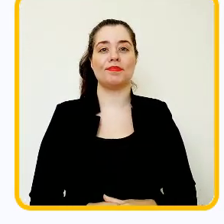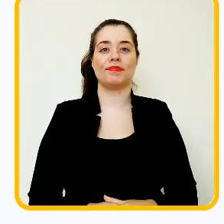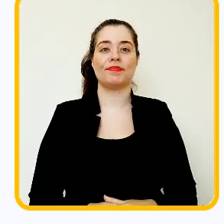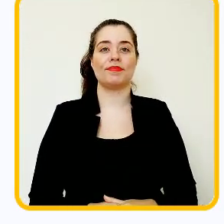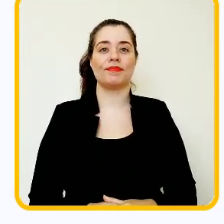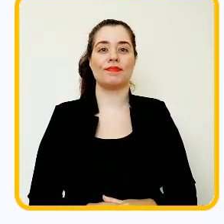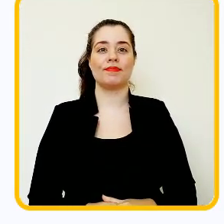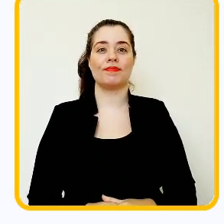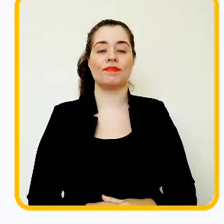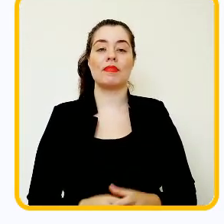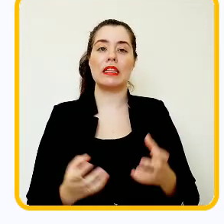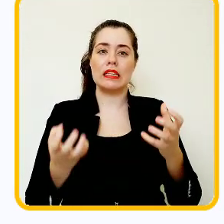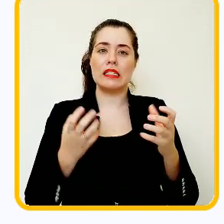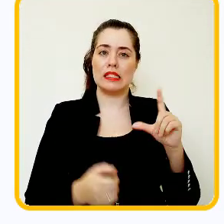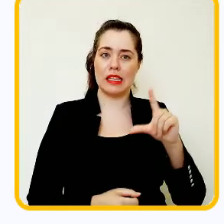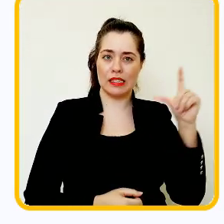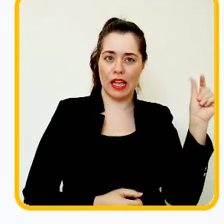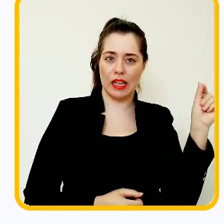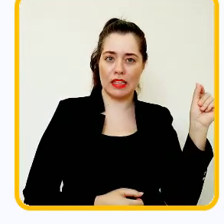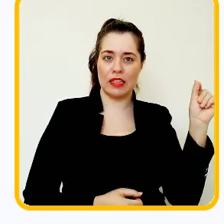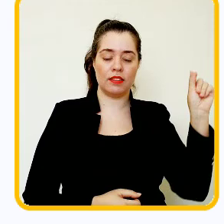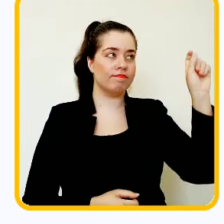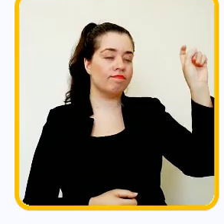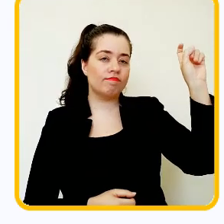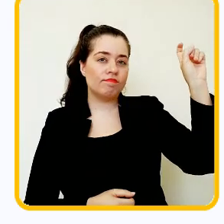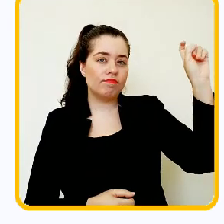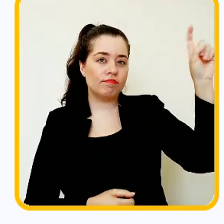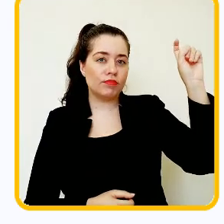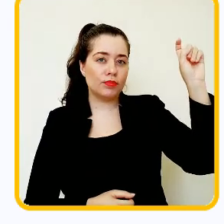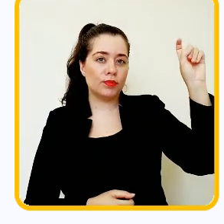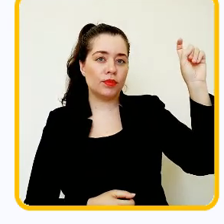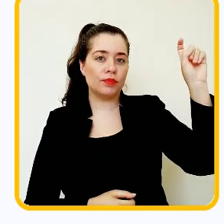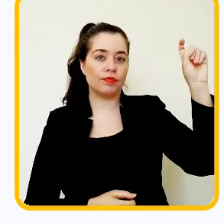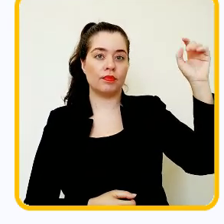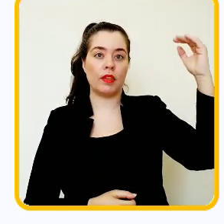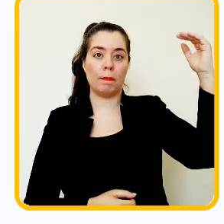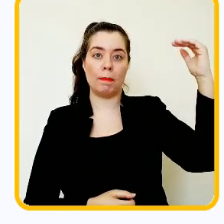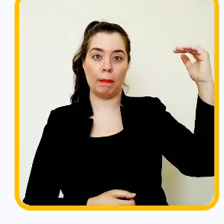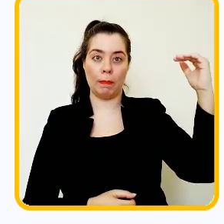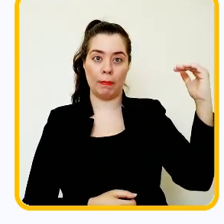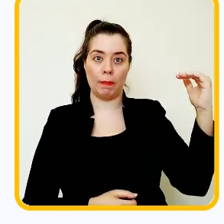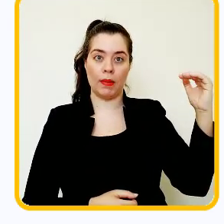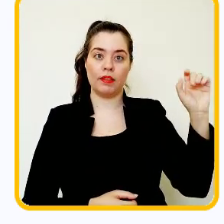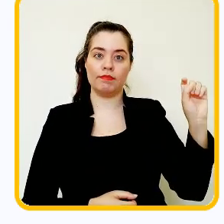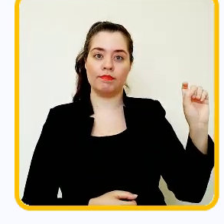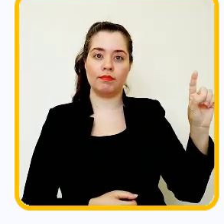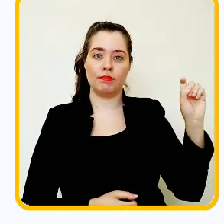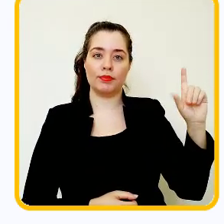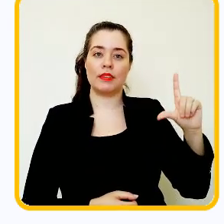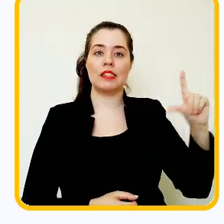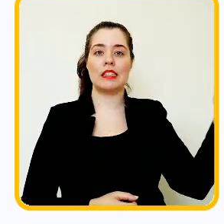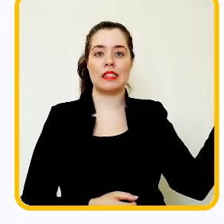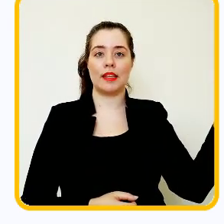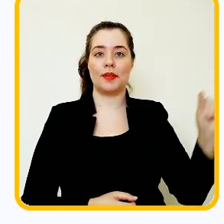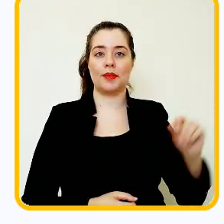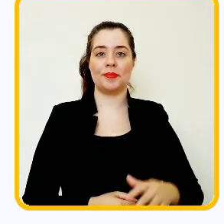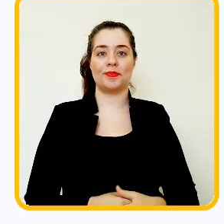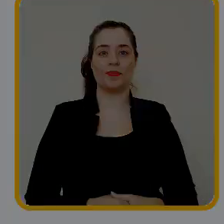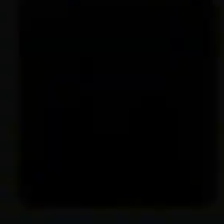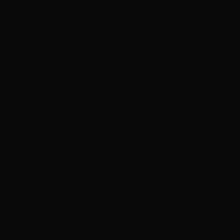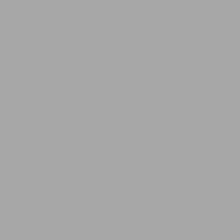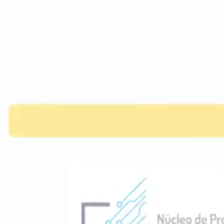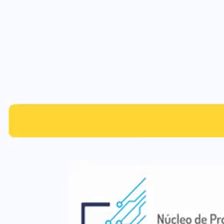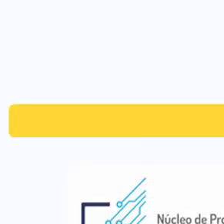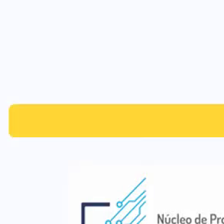Para sair de uma web conferência, vá no canto superior, nos três pontinhos, clique nas opções e, em seguida, sair.